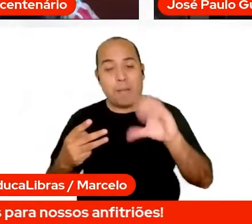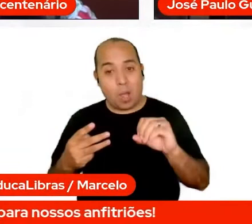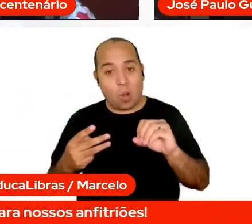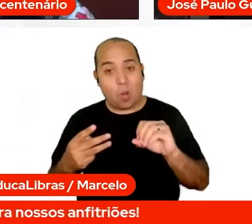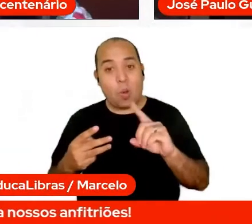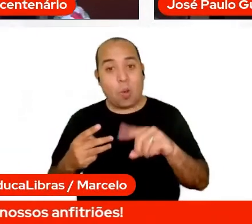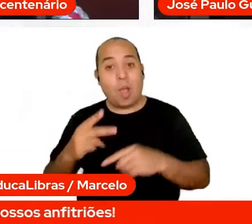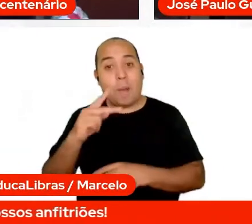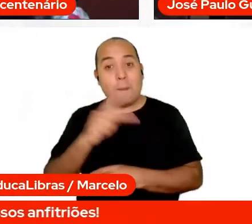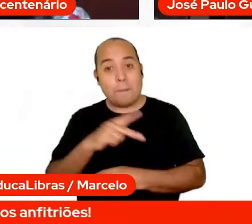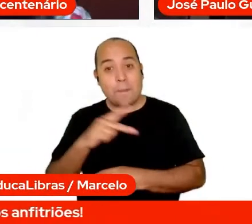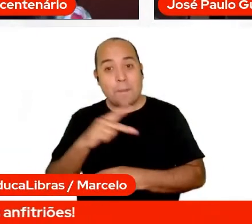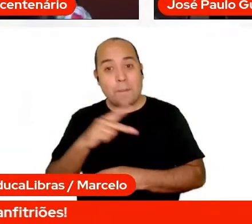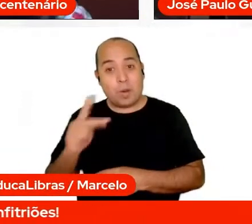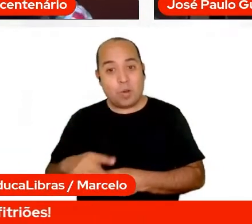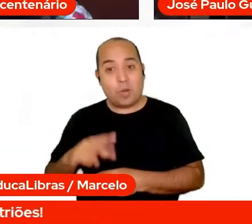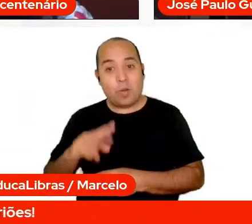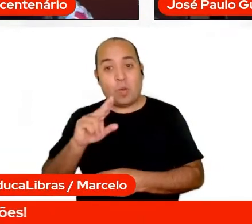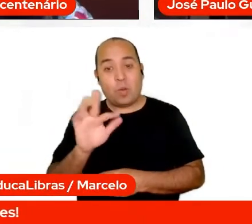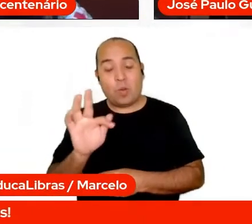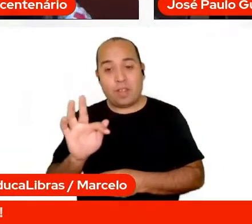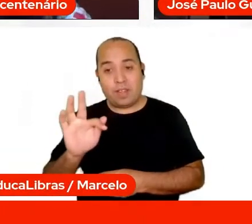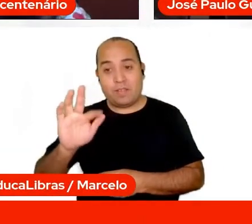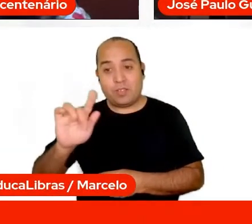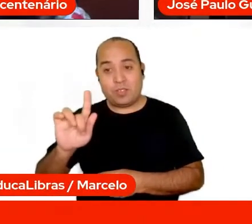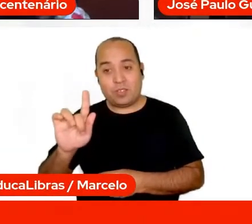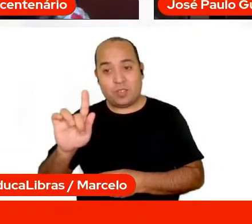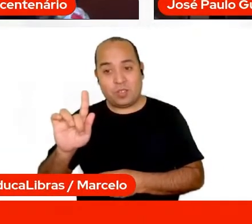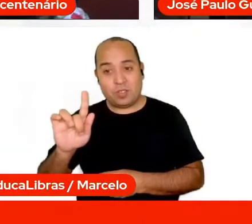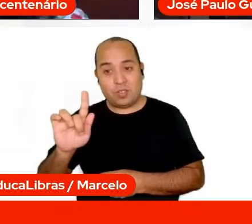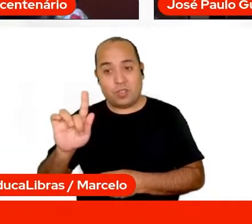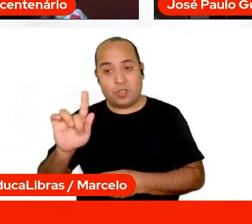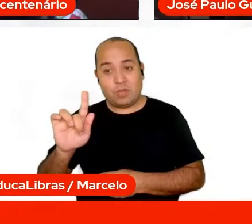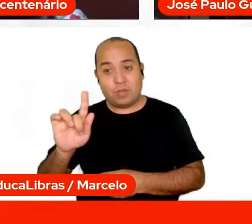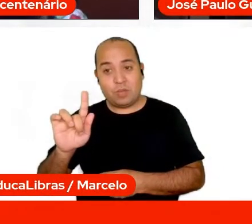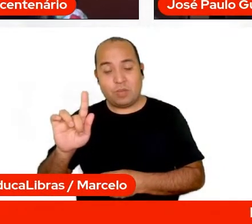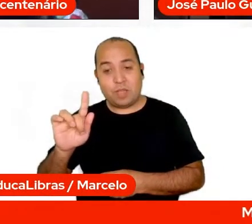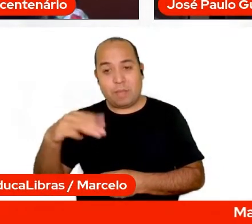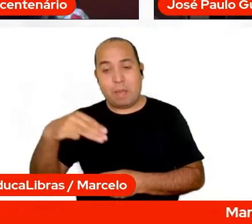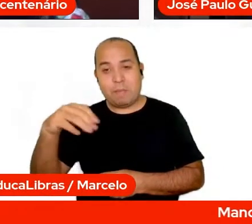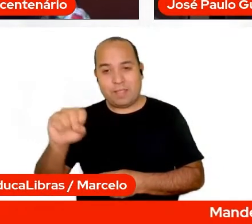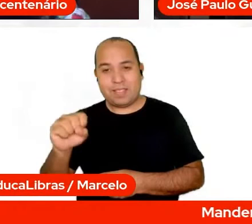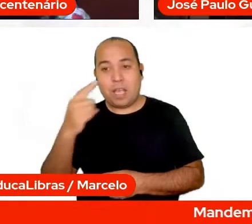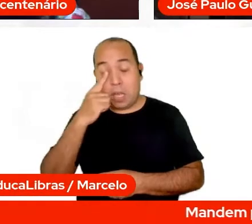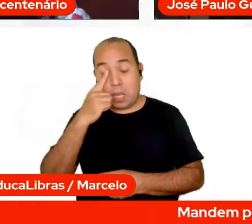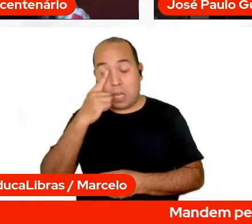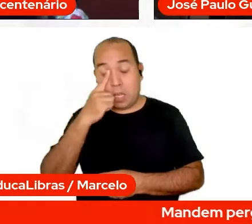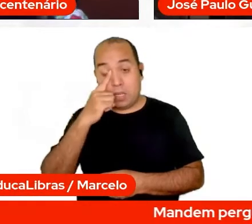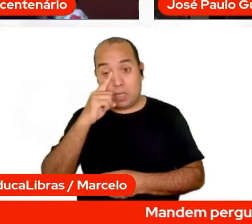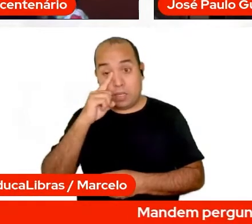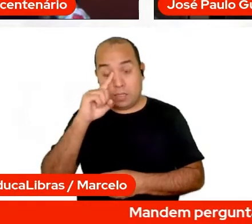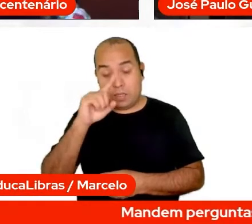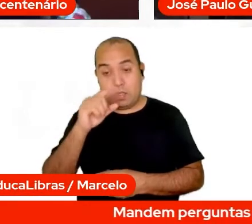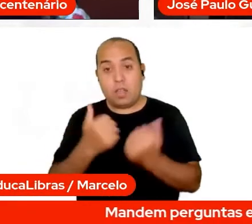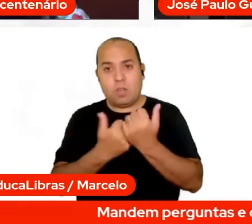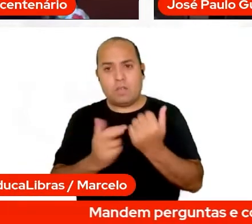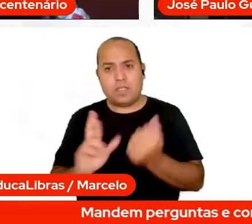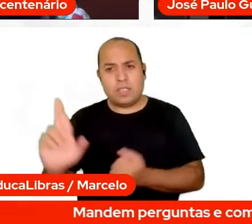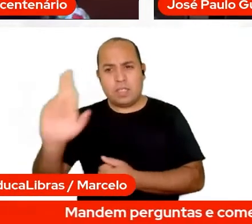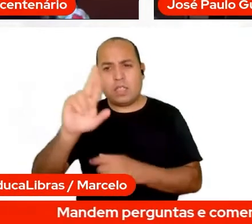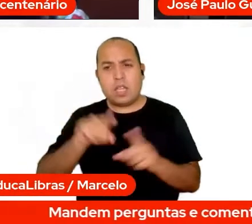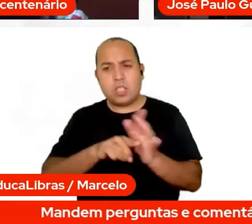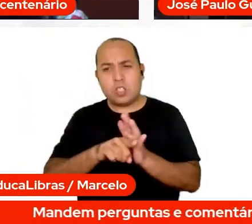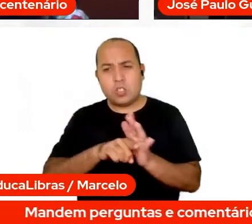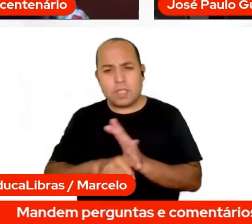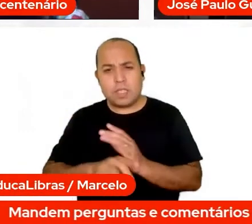associado na Universidade Federal de Mato Grosso do Sul, na Fadir, ele é vice-líder do grupo de pesquisa antropologia, direitos